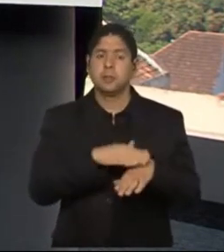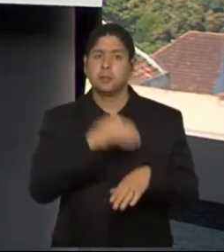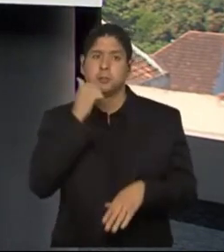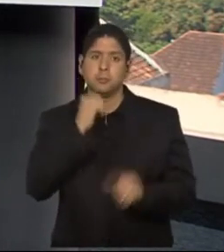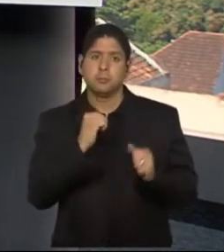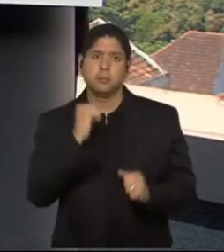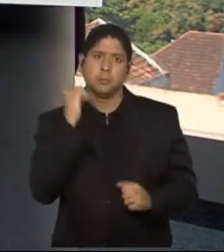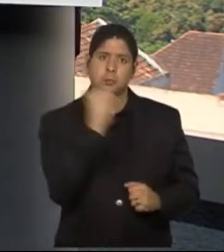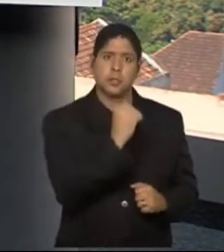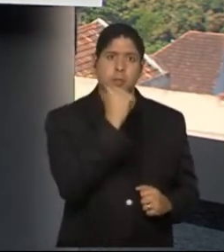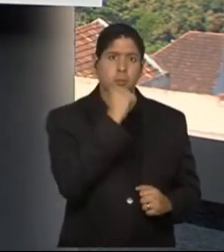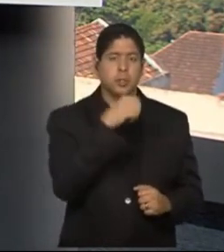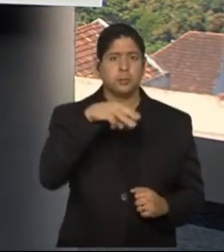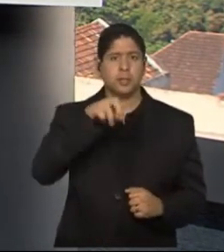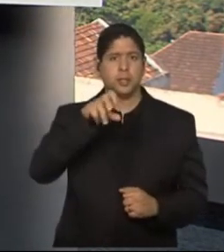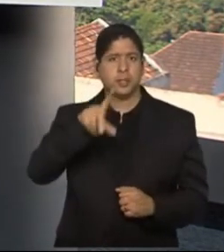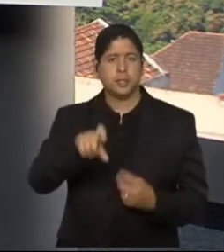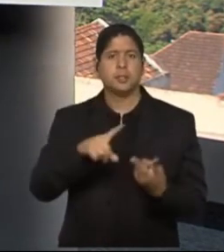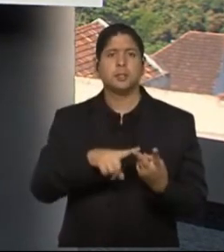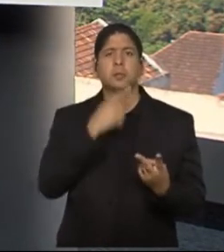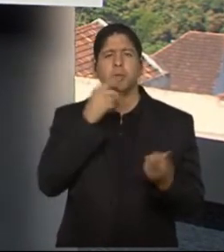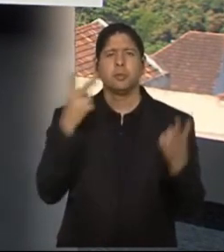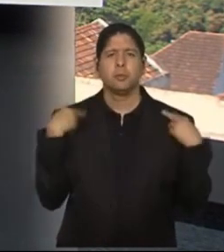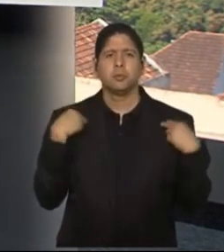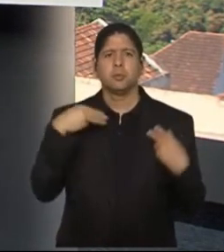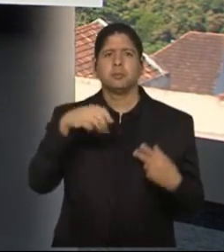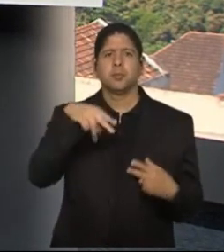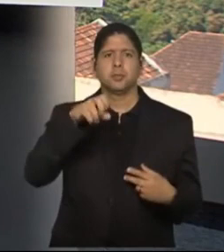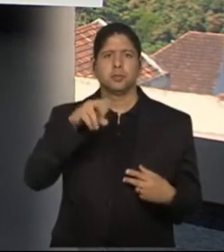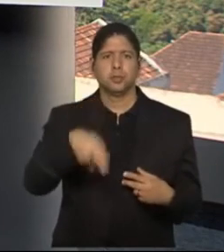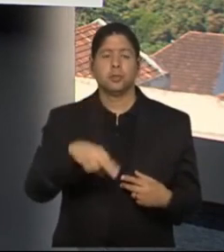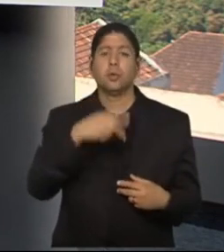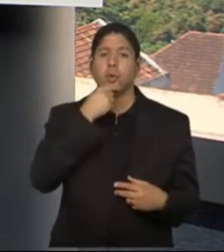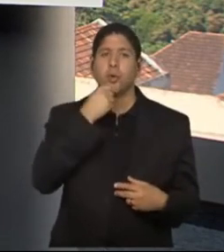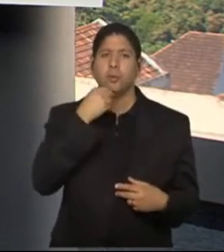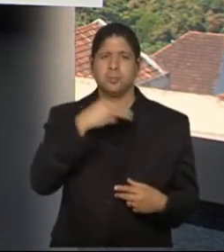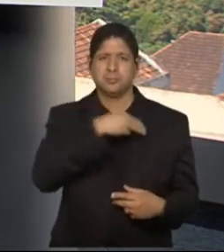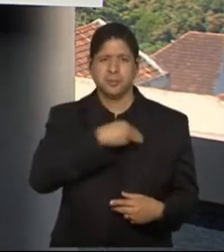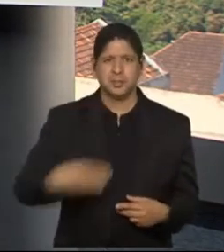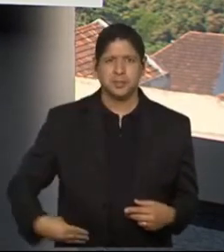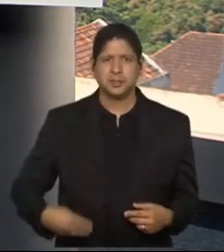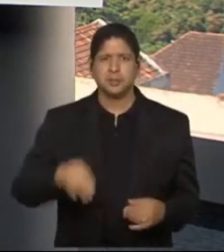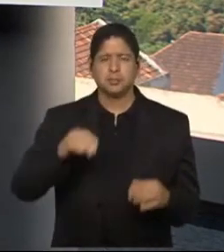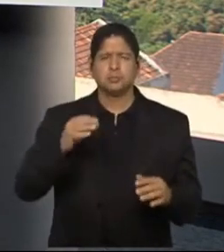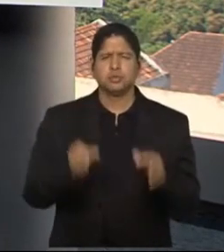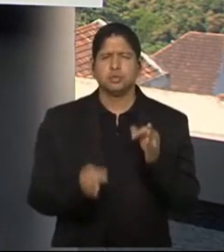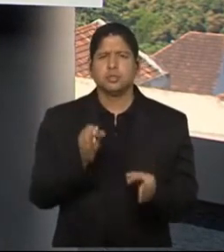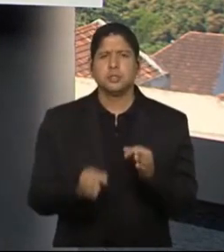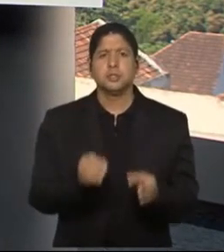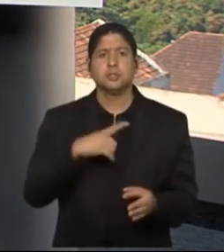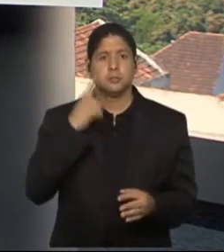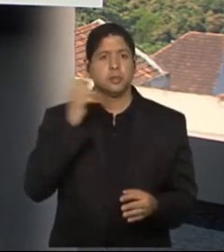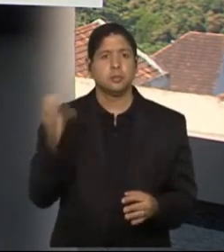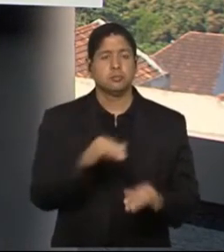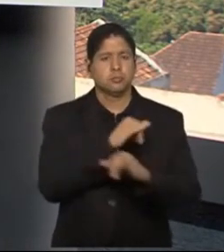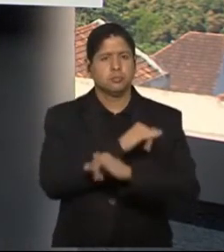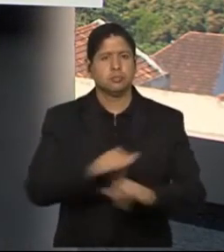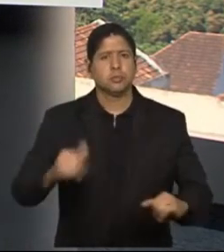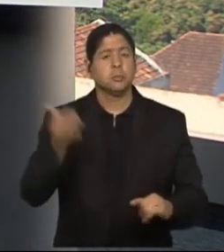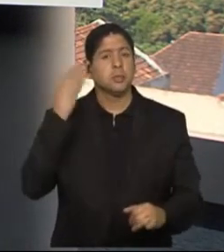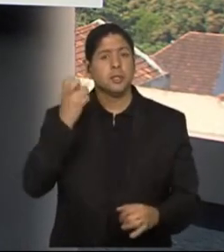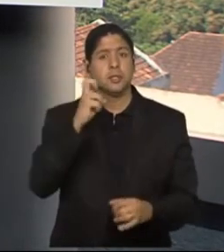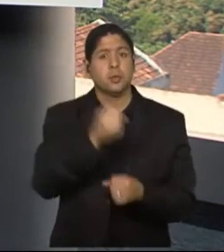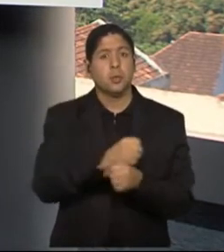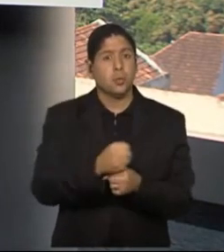Franco e do motorista Anderson Gomes. ministro da Justiça, Flávio Dino, falou sobre as novidades das investigações do crime que